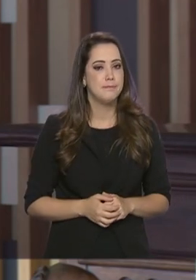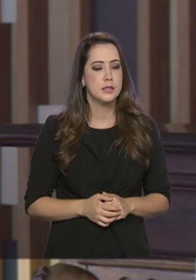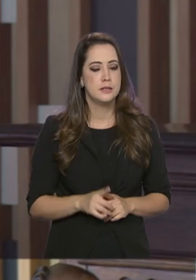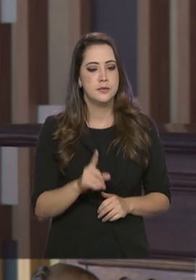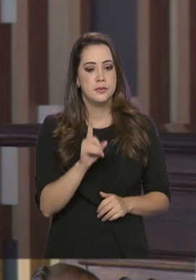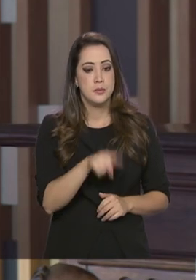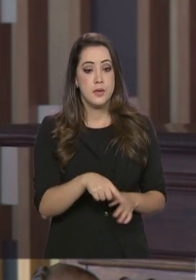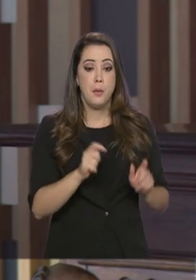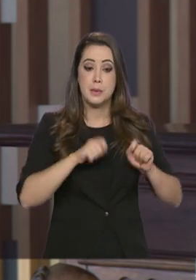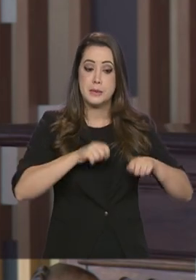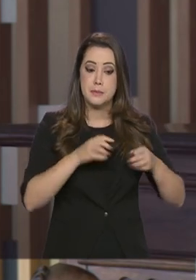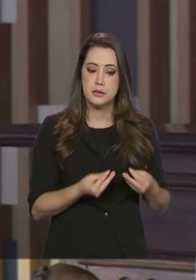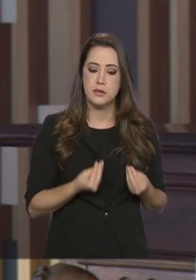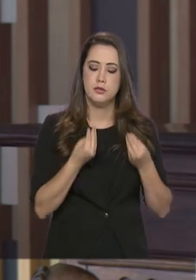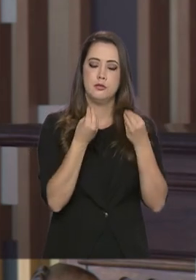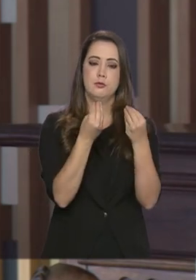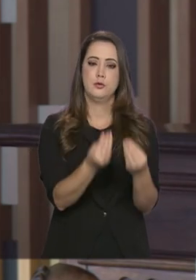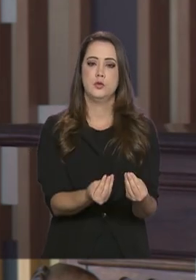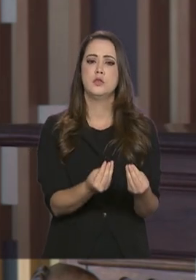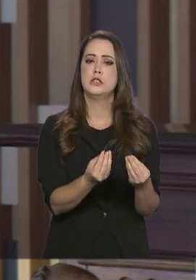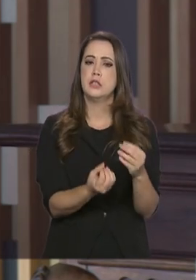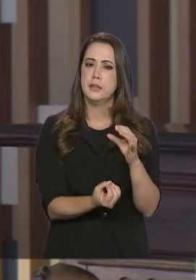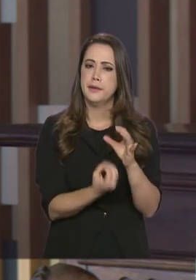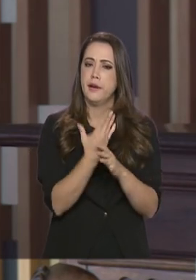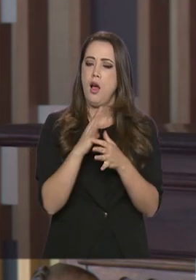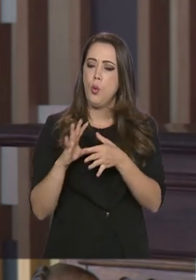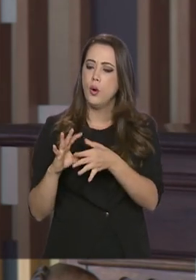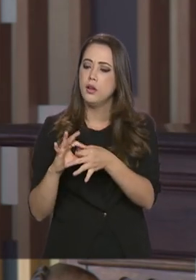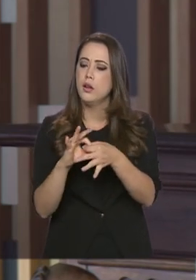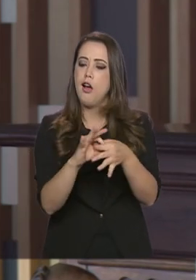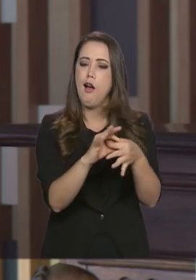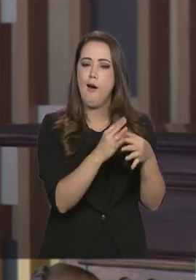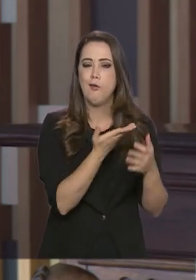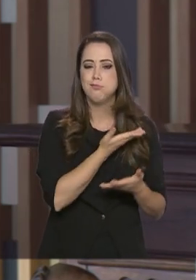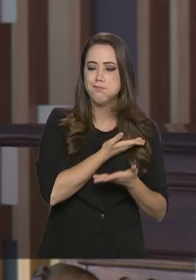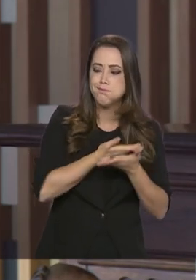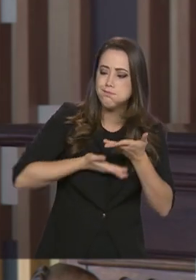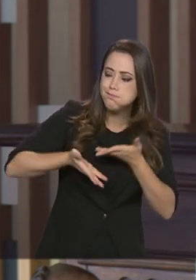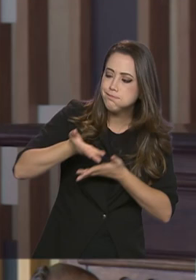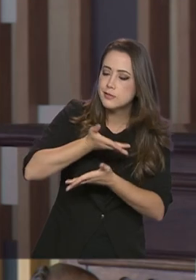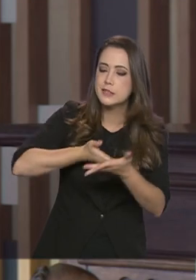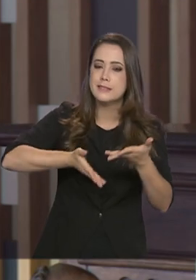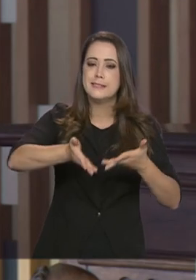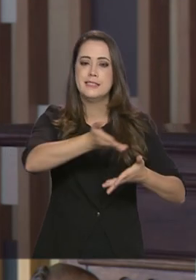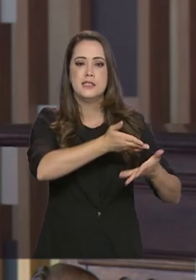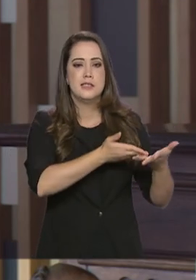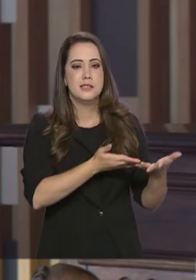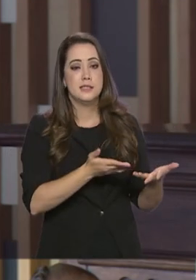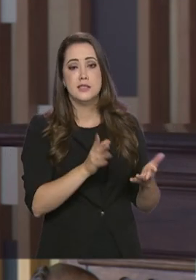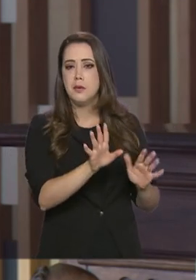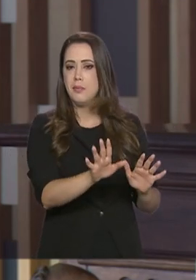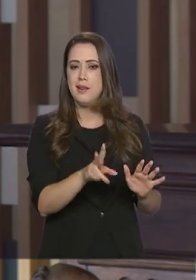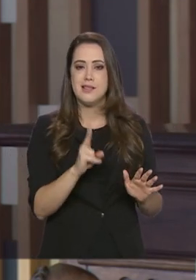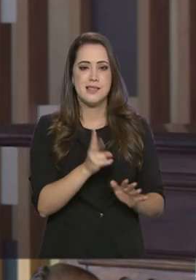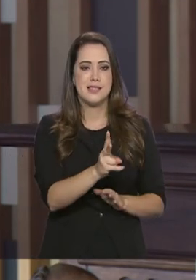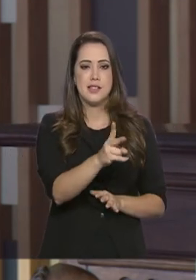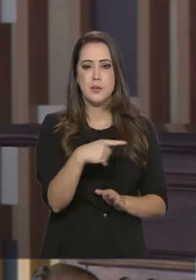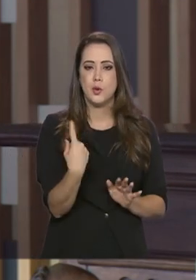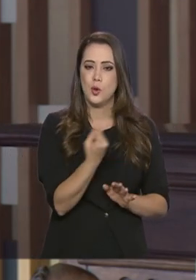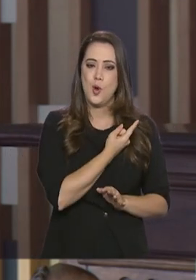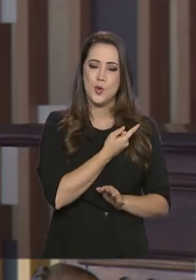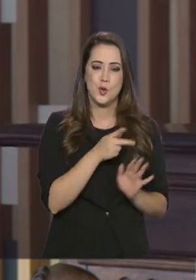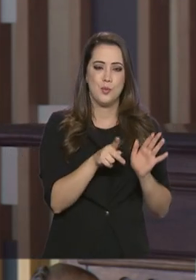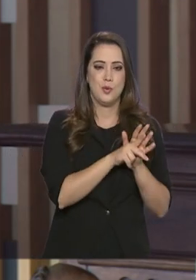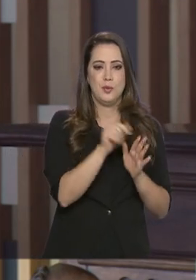capacidade, digamos, de gerar harmonia, de gerar entendimento, sem deixar de ser o que nós somos. Acho que é isso que está